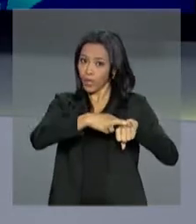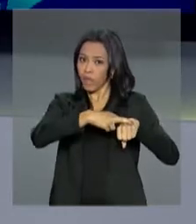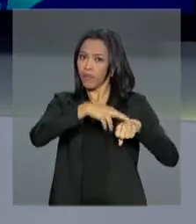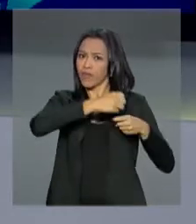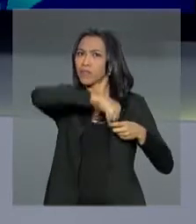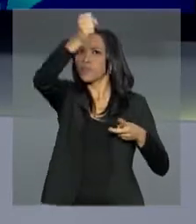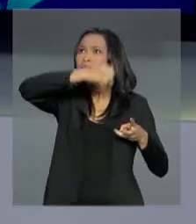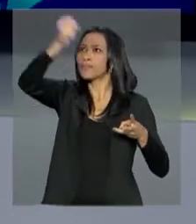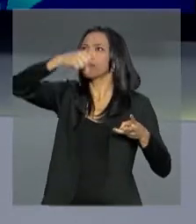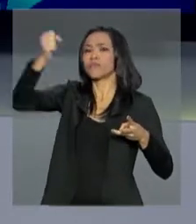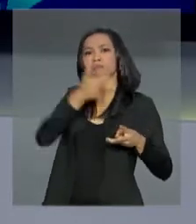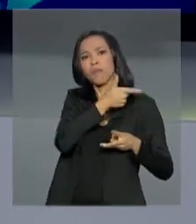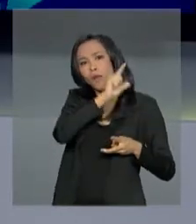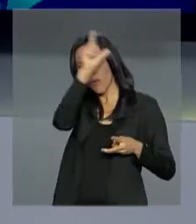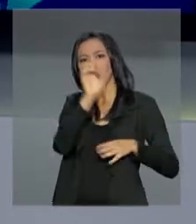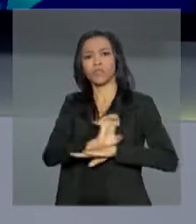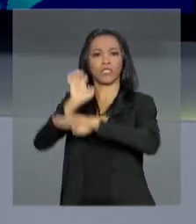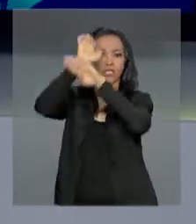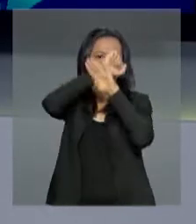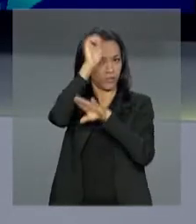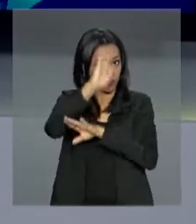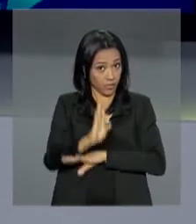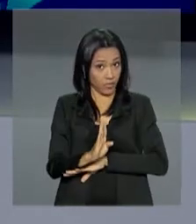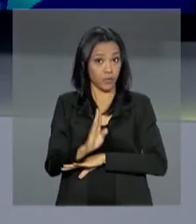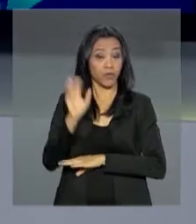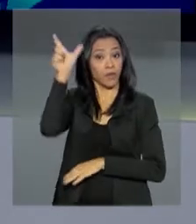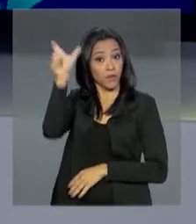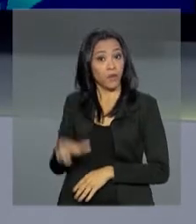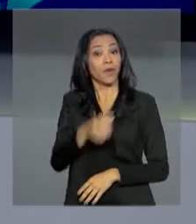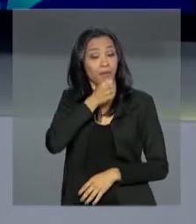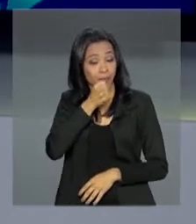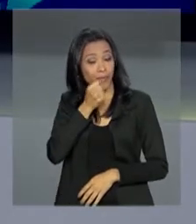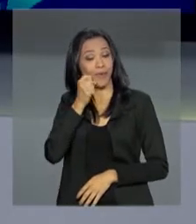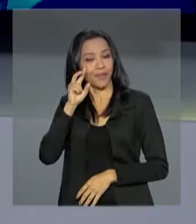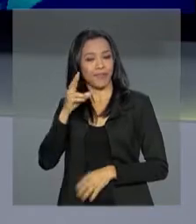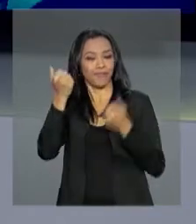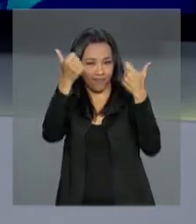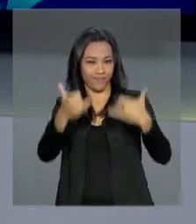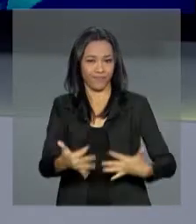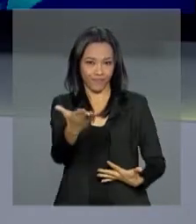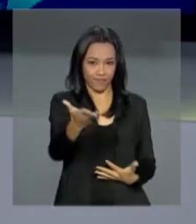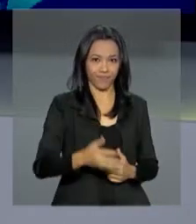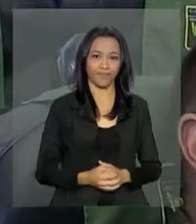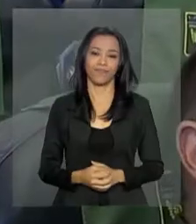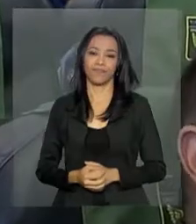outros estados do Brasil. O repórter João Pedro Neto acompanha essa jornada.